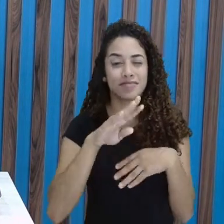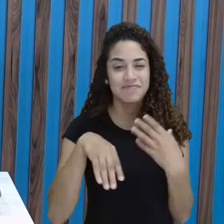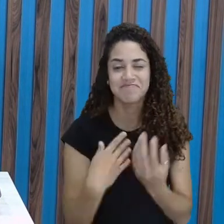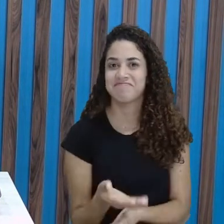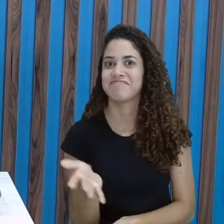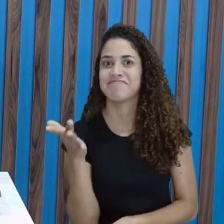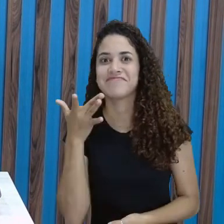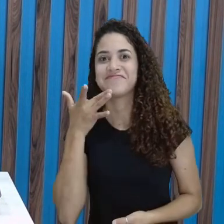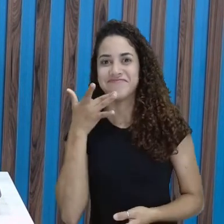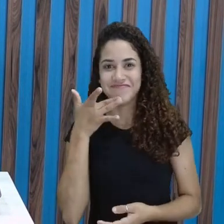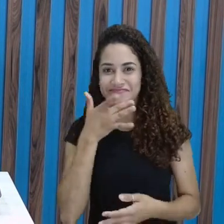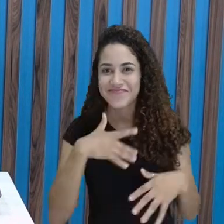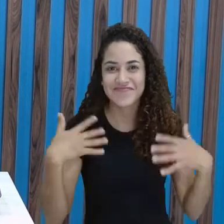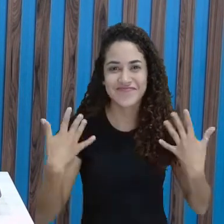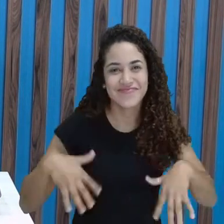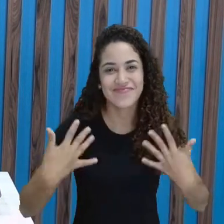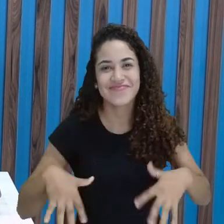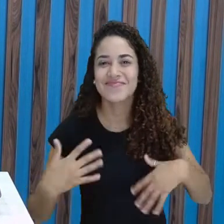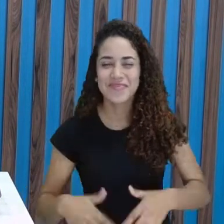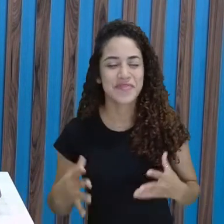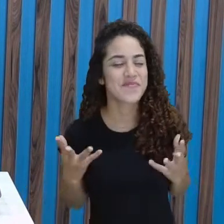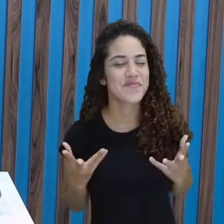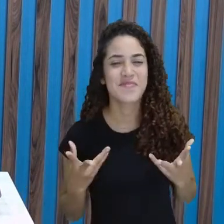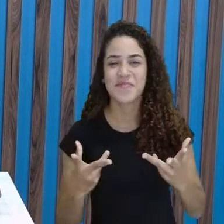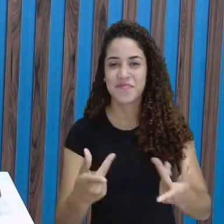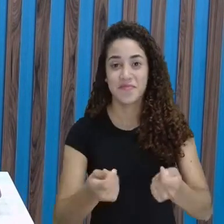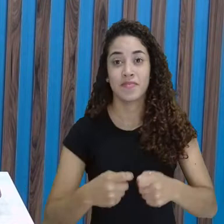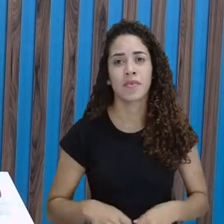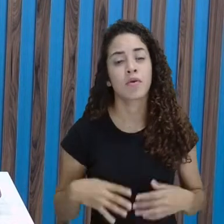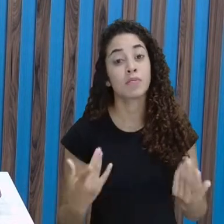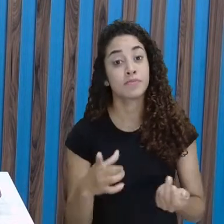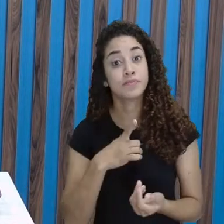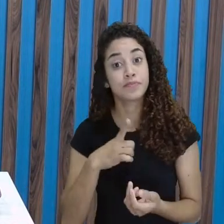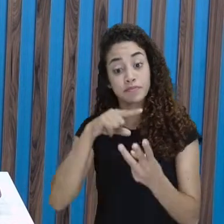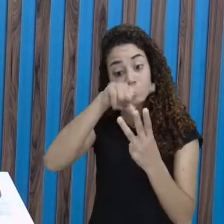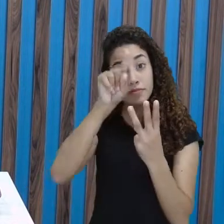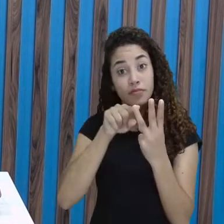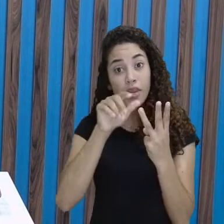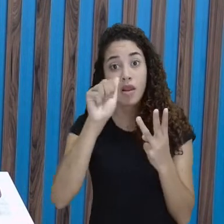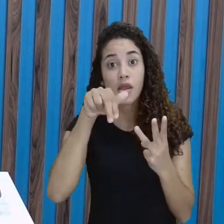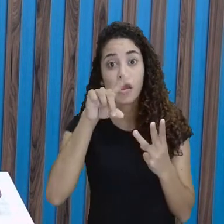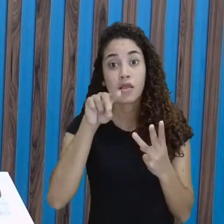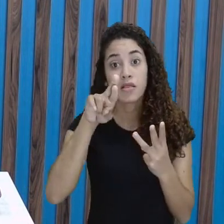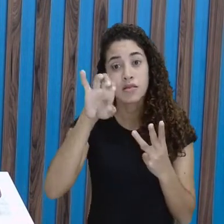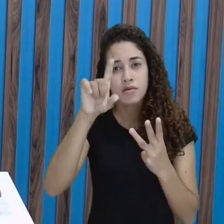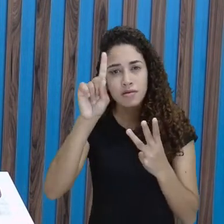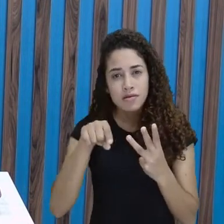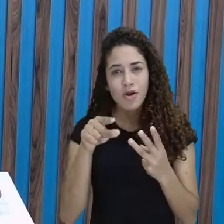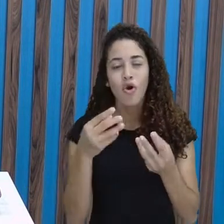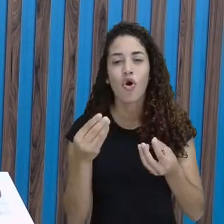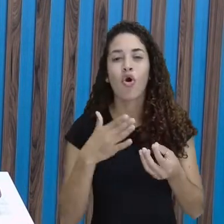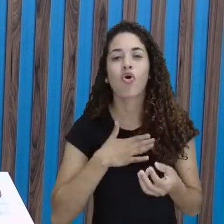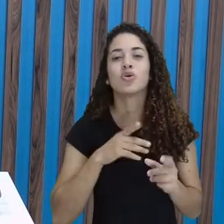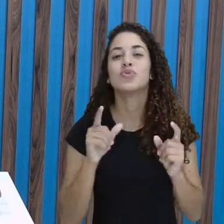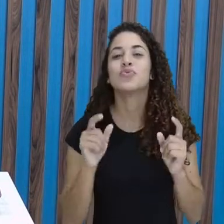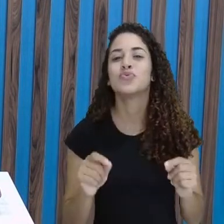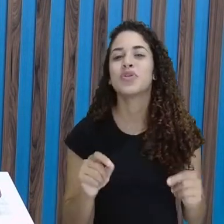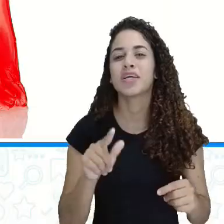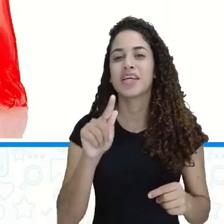Eita, é bom demais, né, Nicole? Maravilhoso. E o André gosta de gelatina.